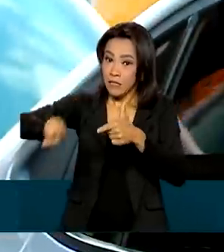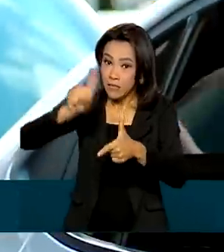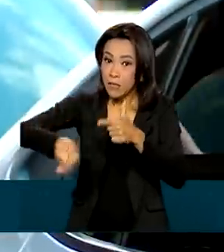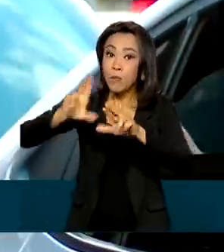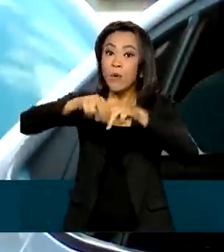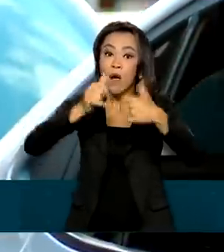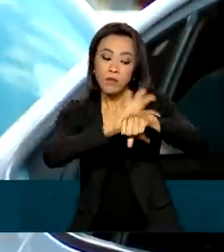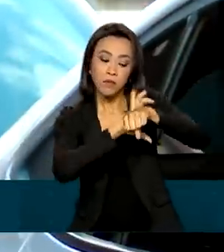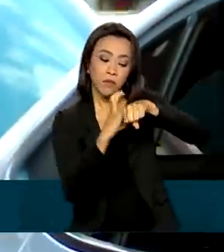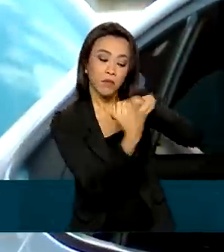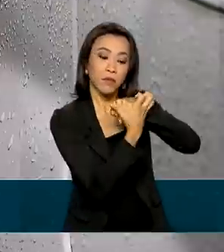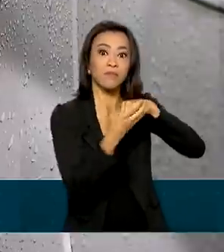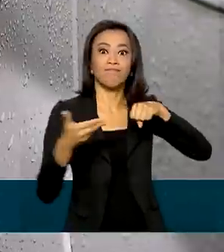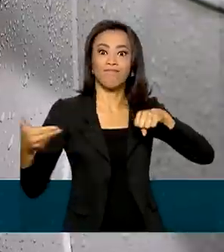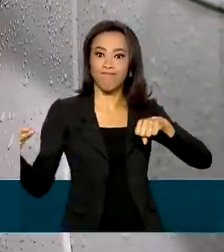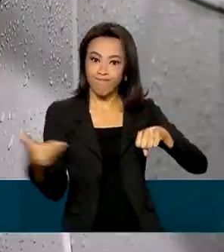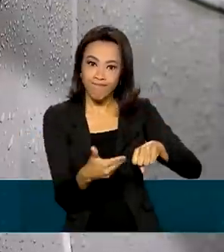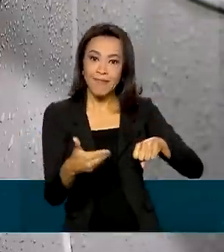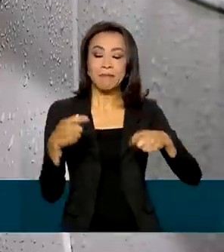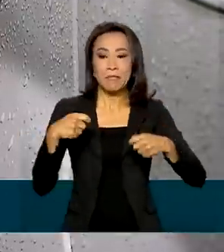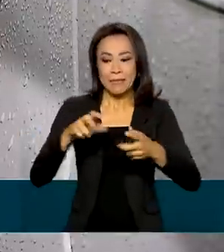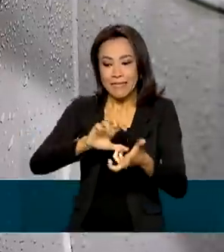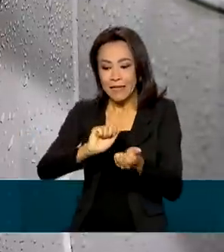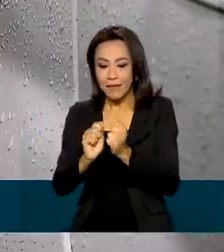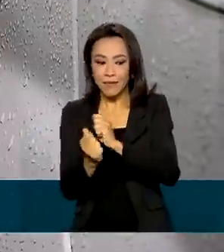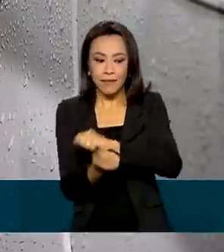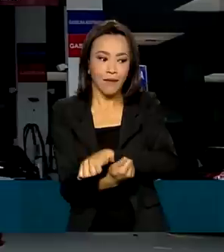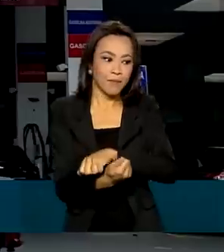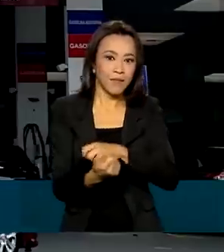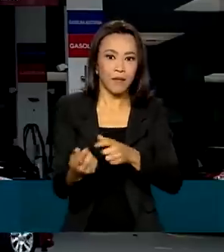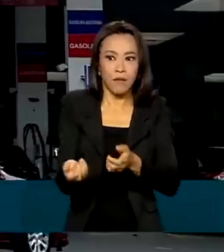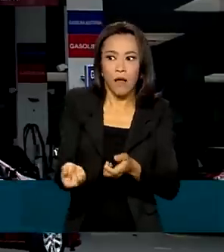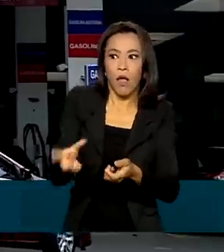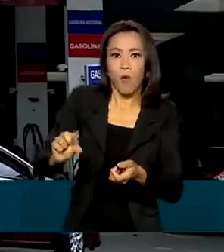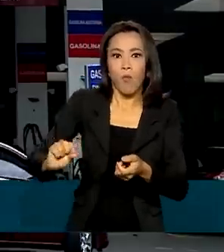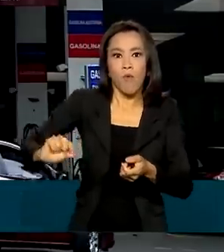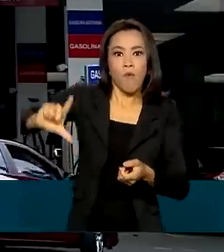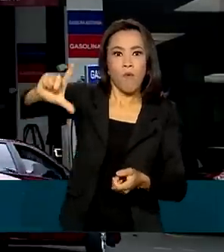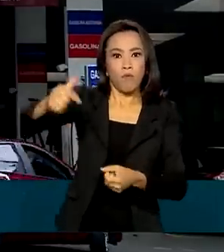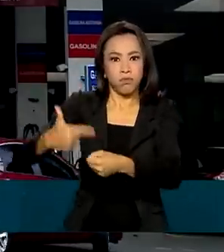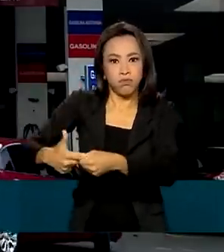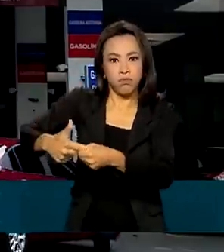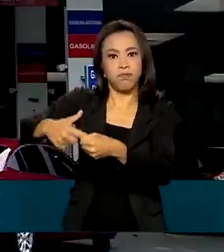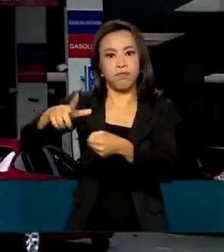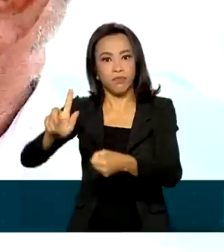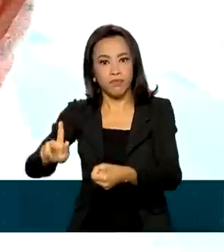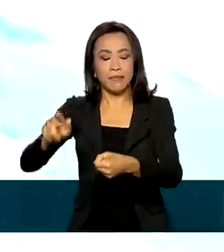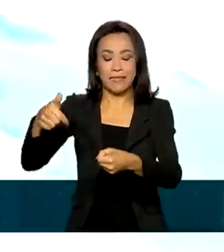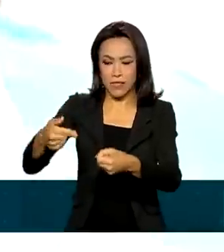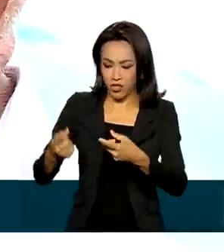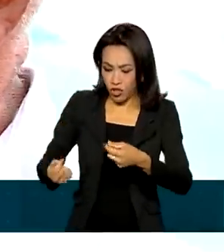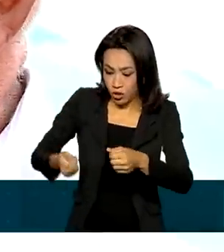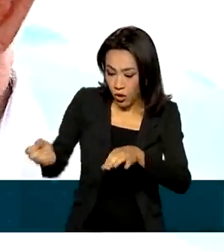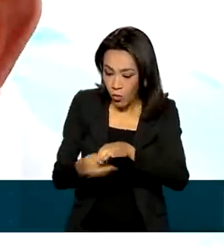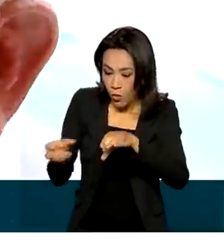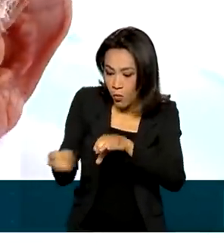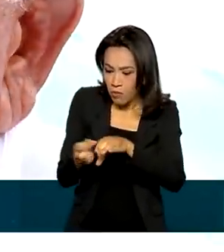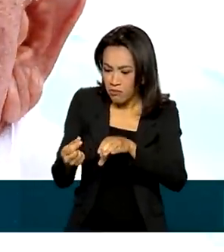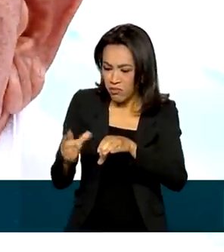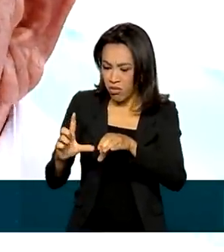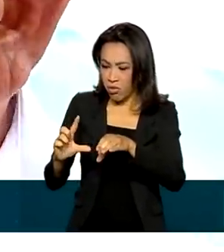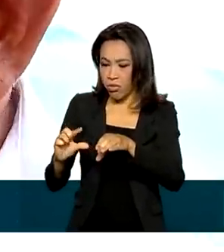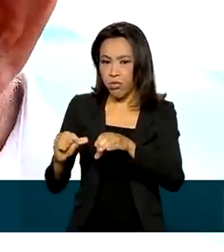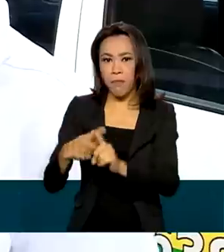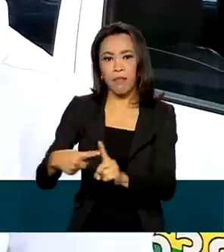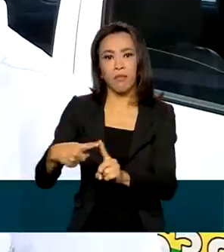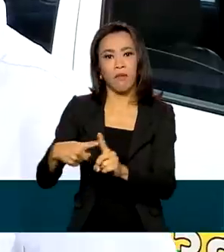pandemia do coronavírus, teve que se adaptar aos aumentos dos preços dos combustíveis e viu seu faturamento cair mais da